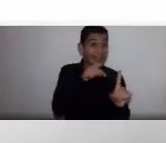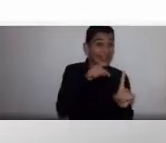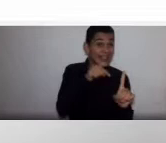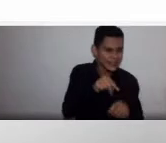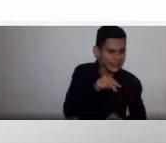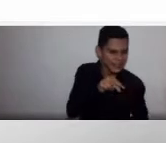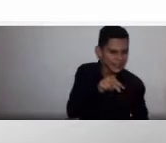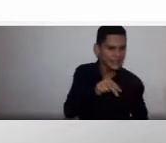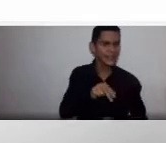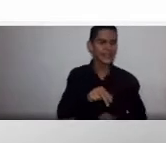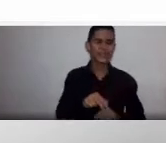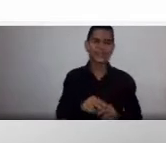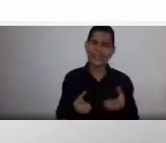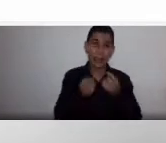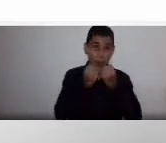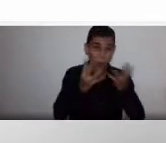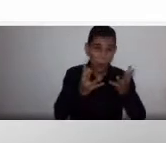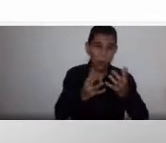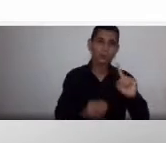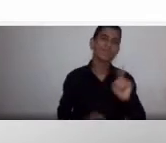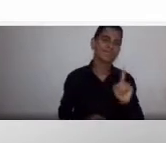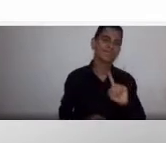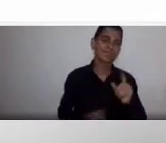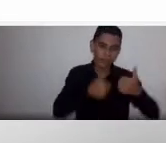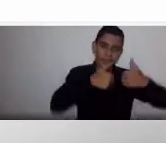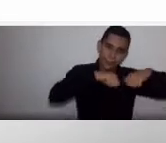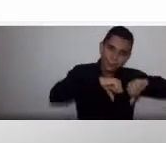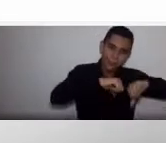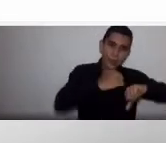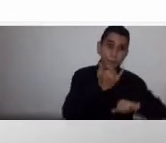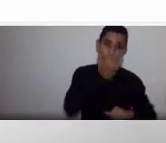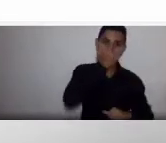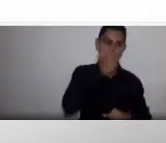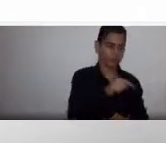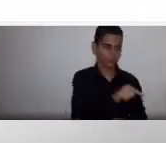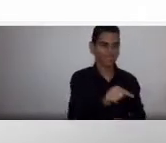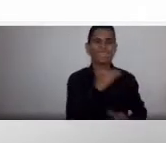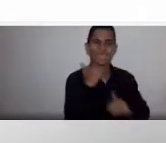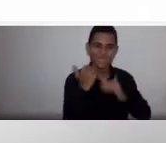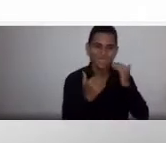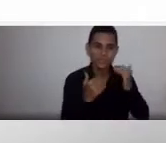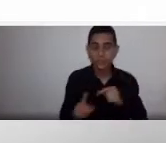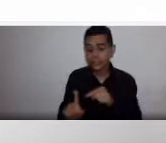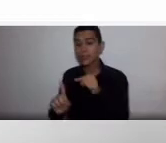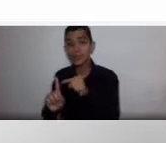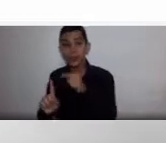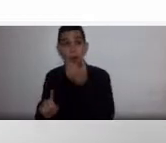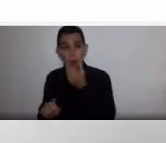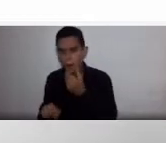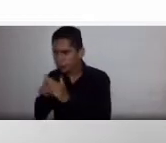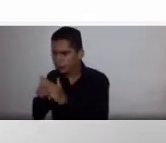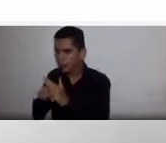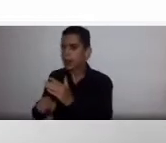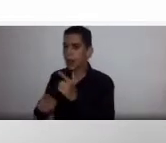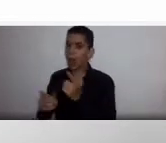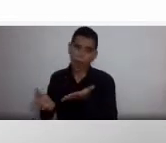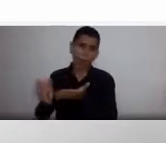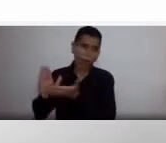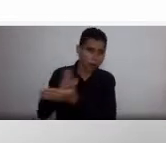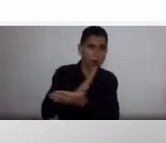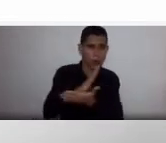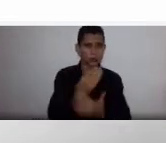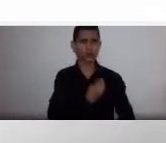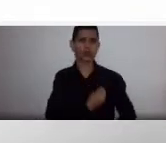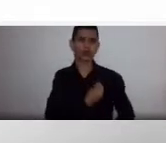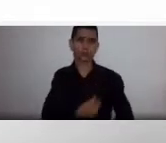resultados do que o doutor Carson. Porque o doutor Chandler, o trabalho é mais recente, numa época mais recente, provavelmente com mais